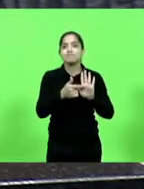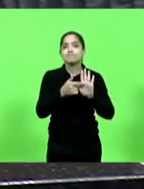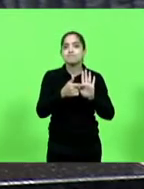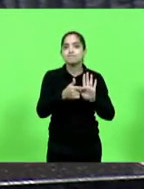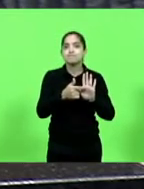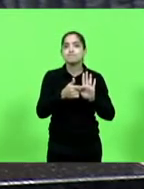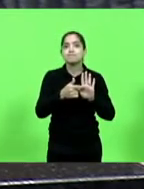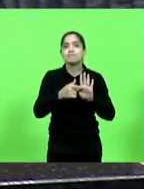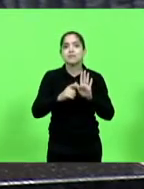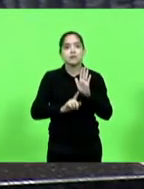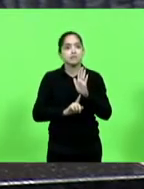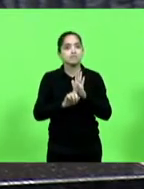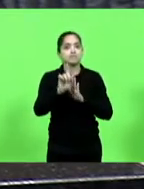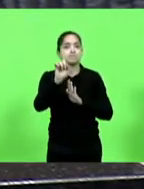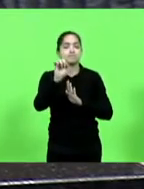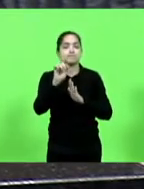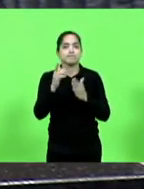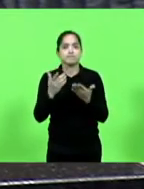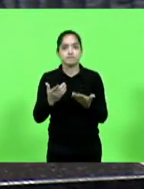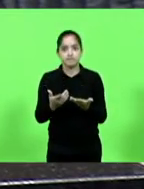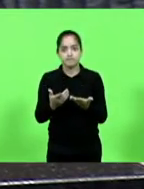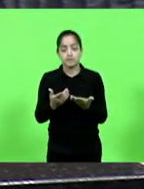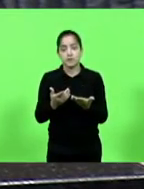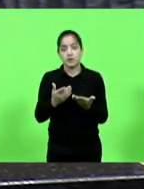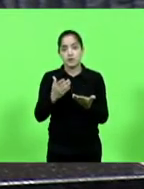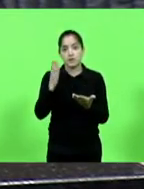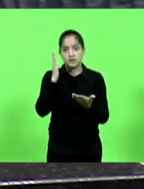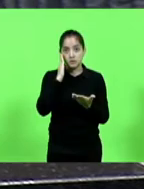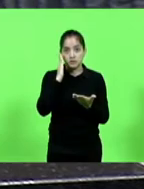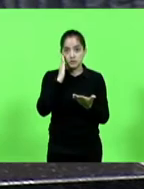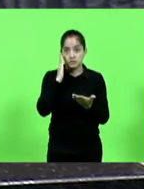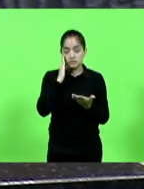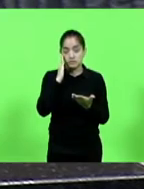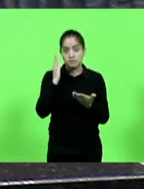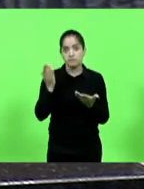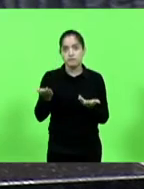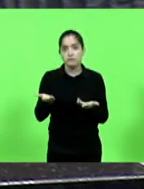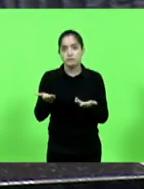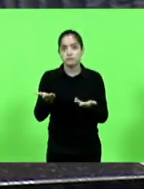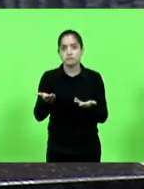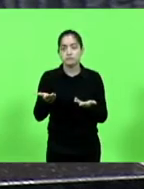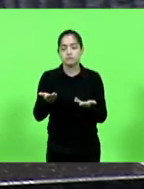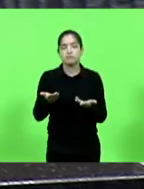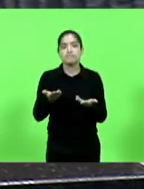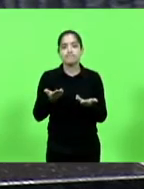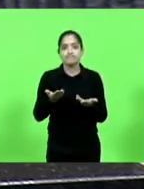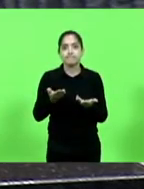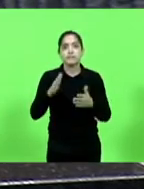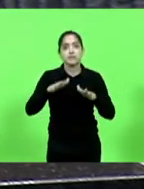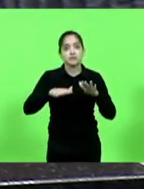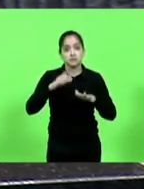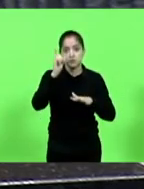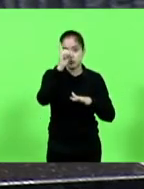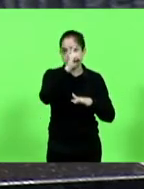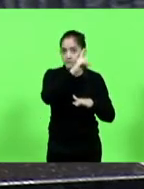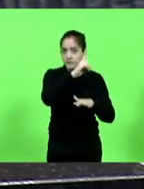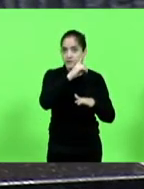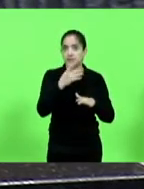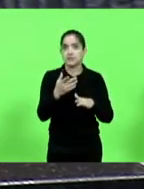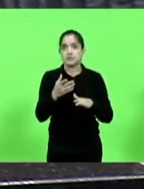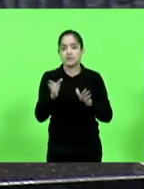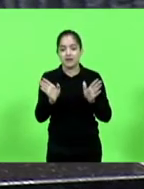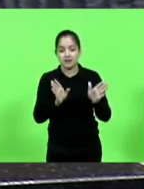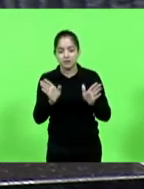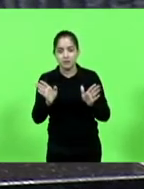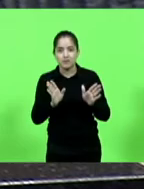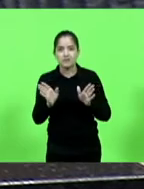média. E também a gente sabe que atravessar por situação tão complexa que foi esse nosso momento de